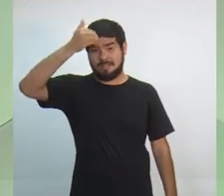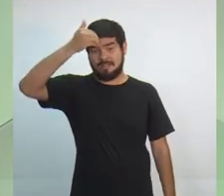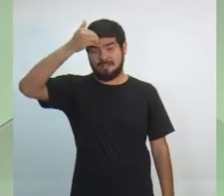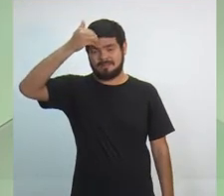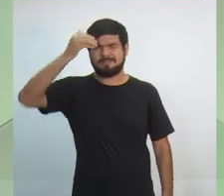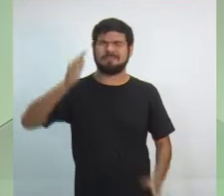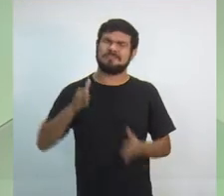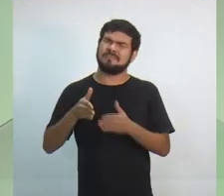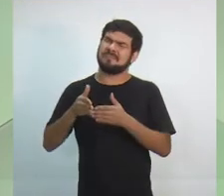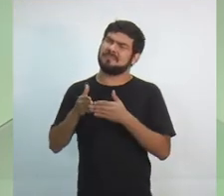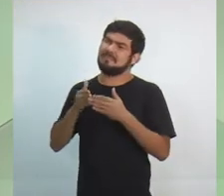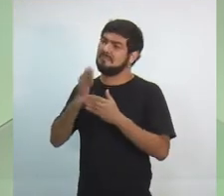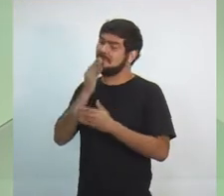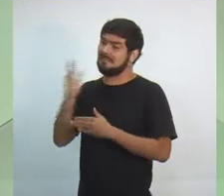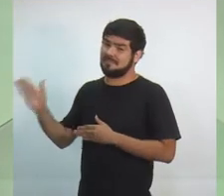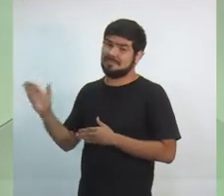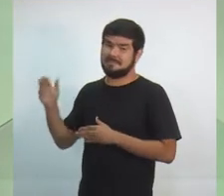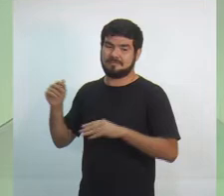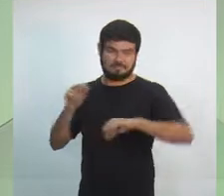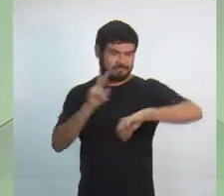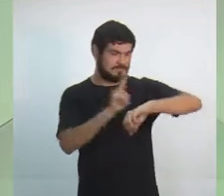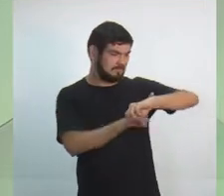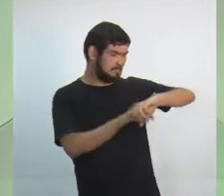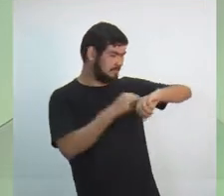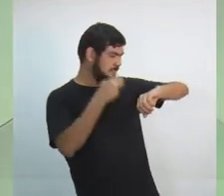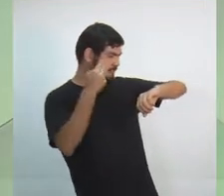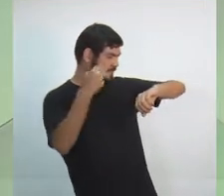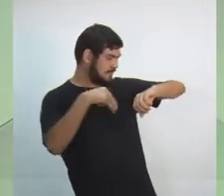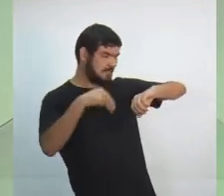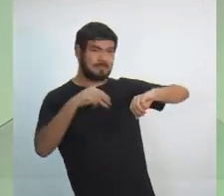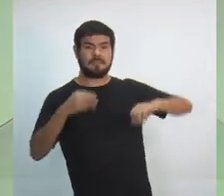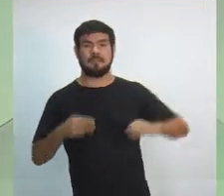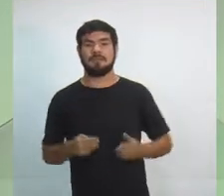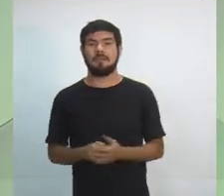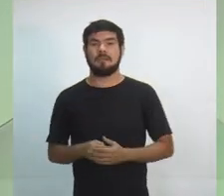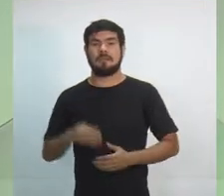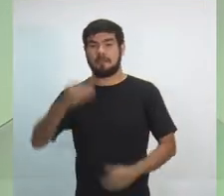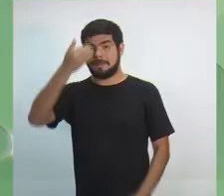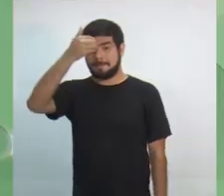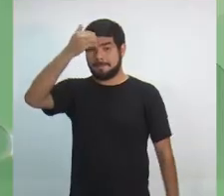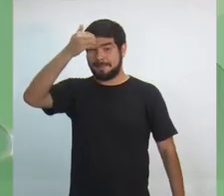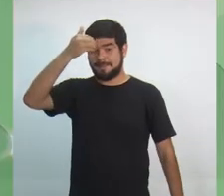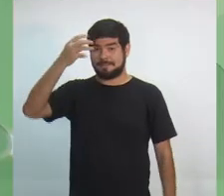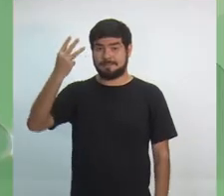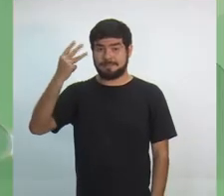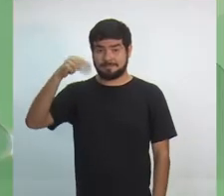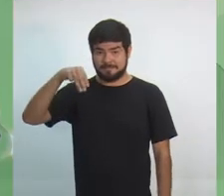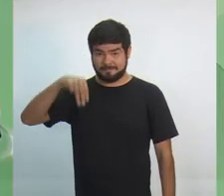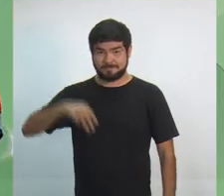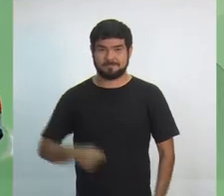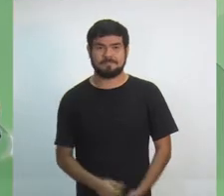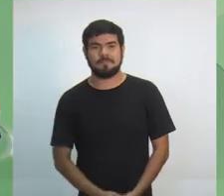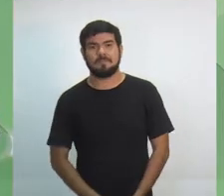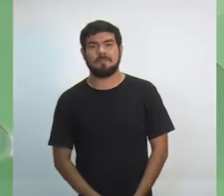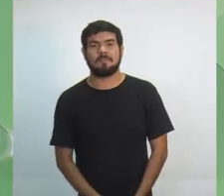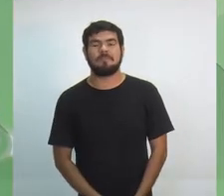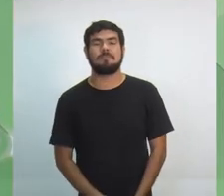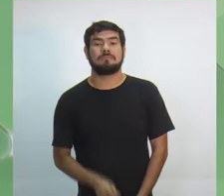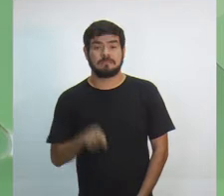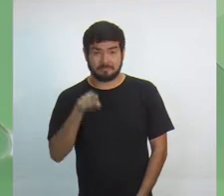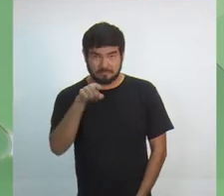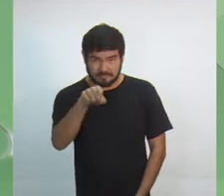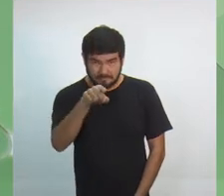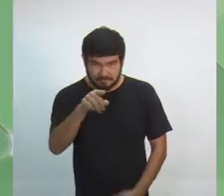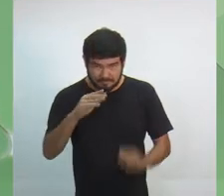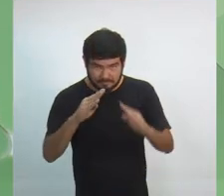Eu quero pedir, por favor, o cronômetro na tela. Candidato Berg, da UGT, o senhor tem três minutos. Você que está nos assistindo,